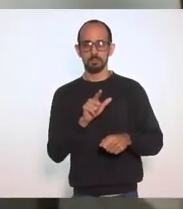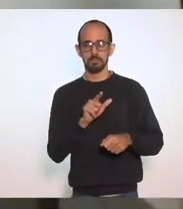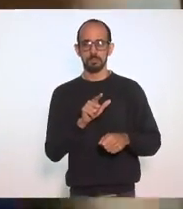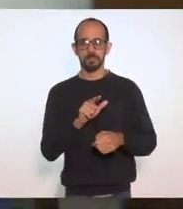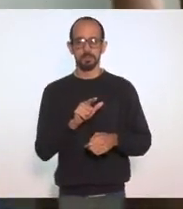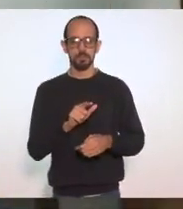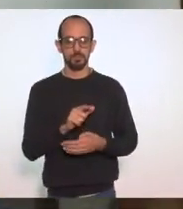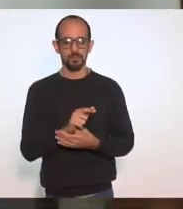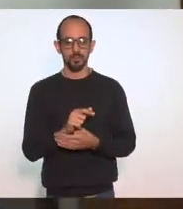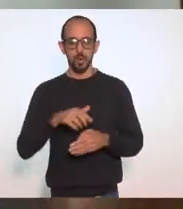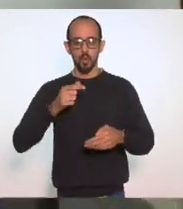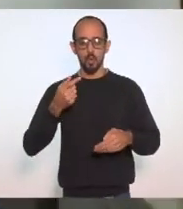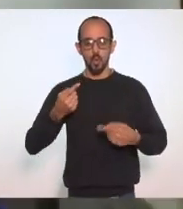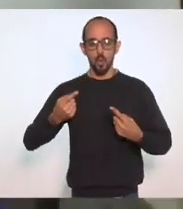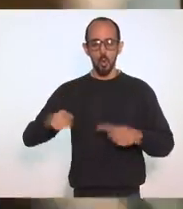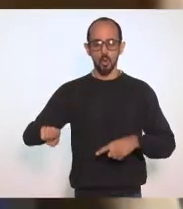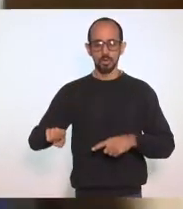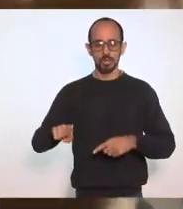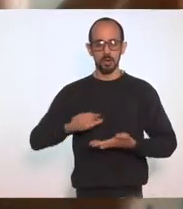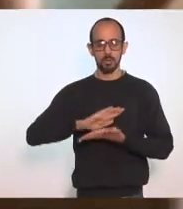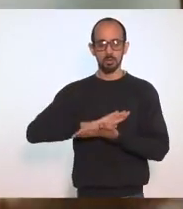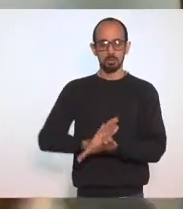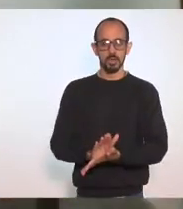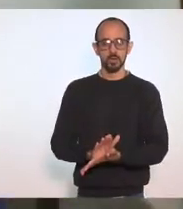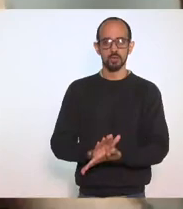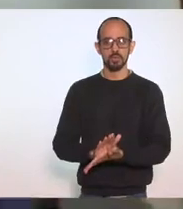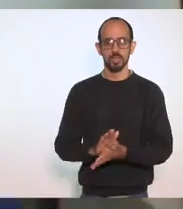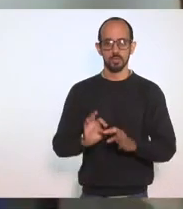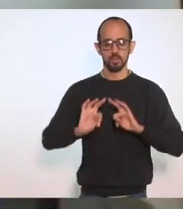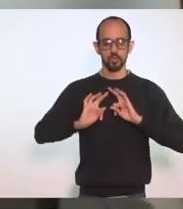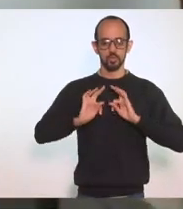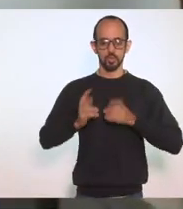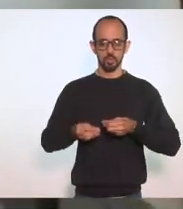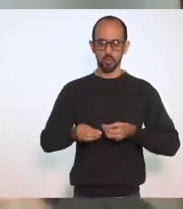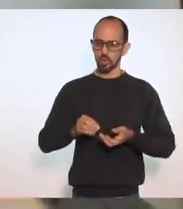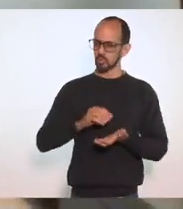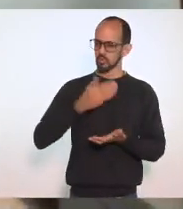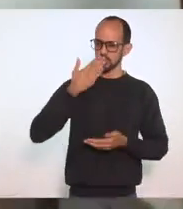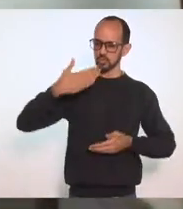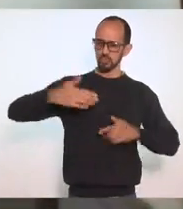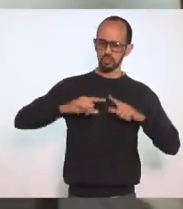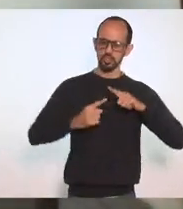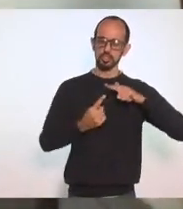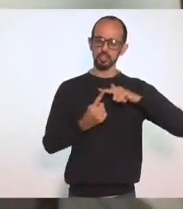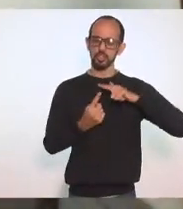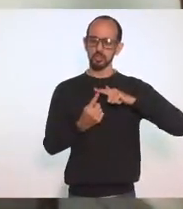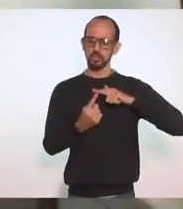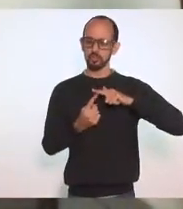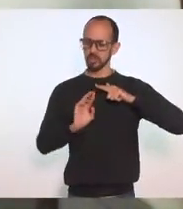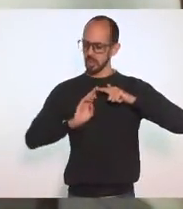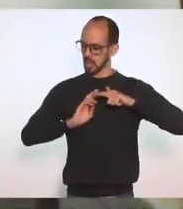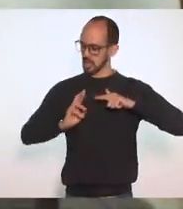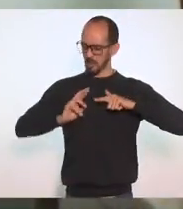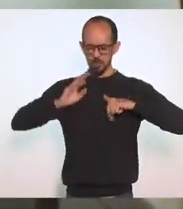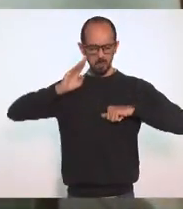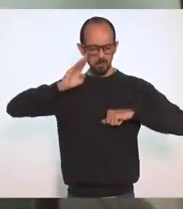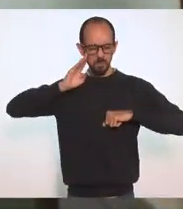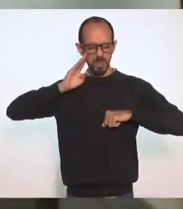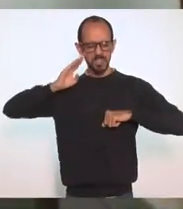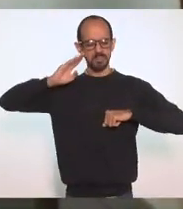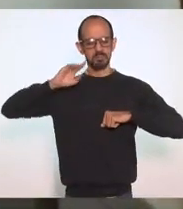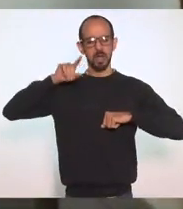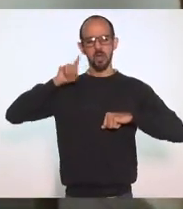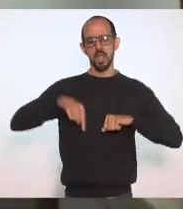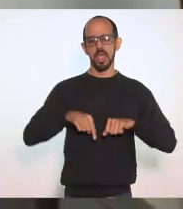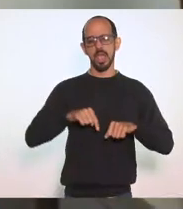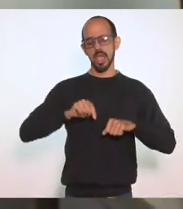Contra o preconceito De todas as matizes Principalmente O religioso E